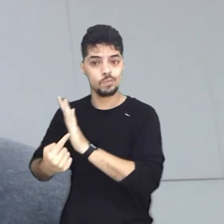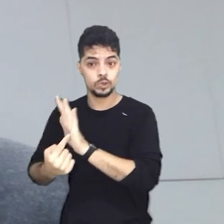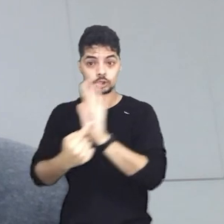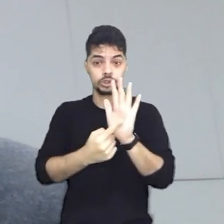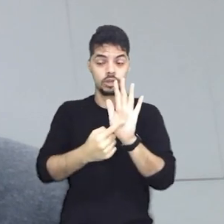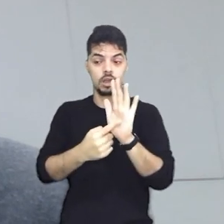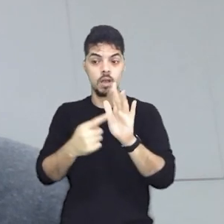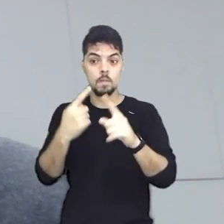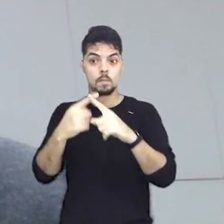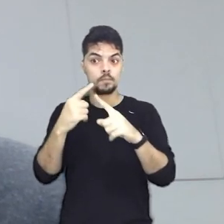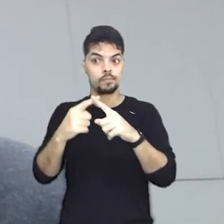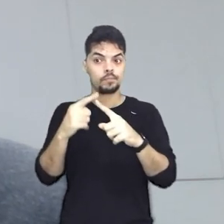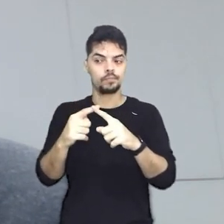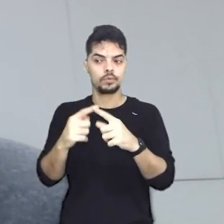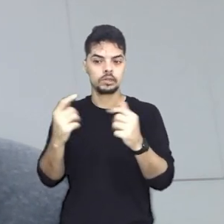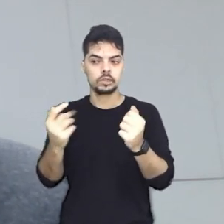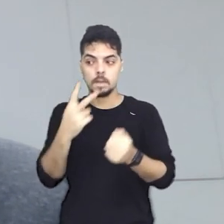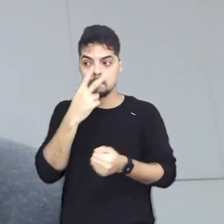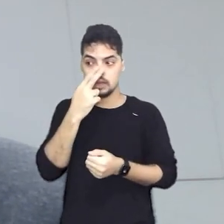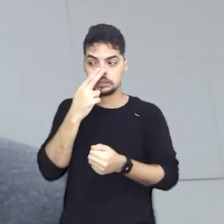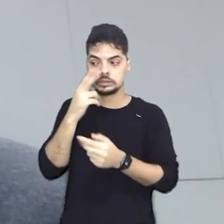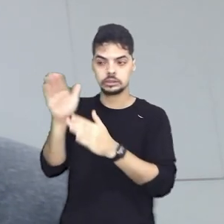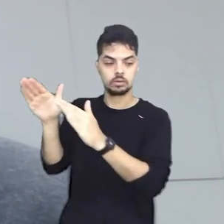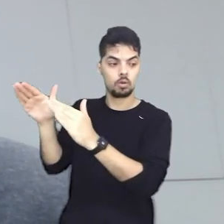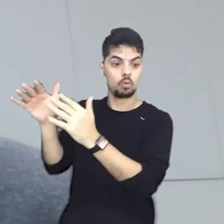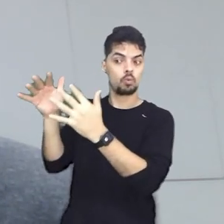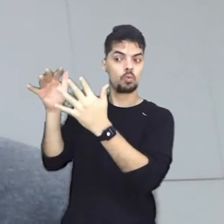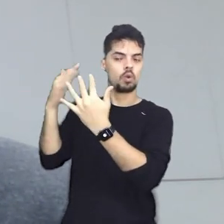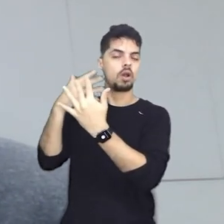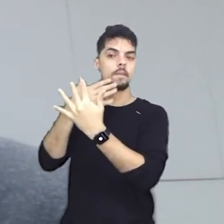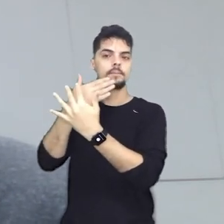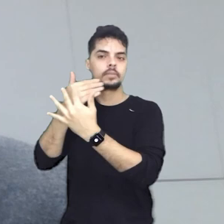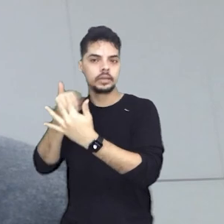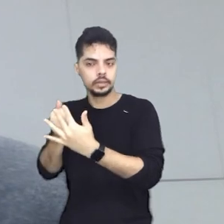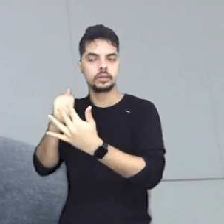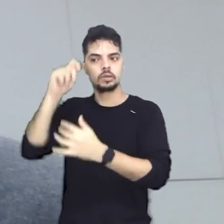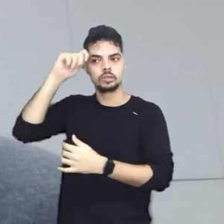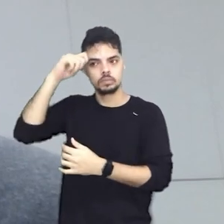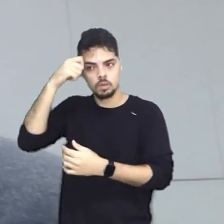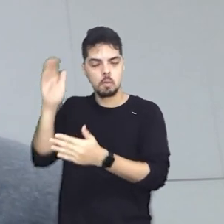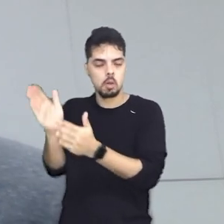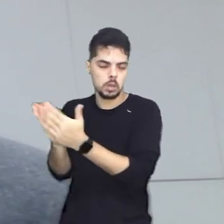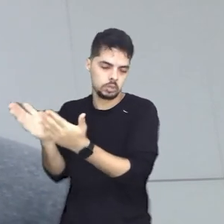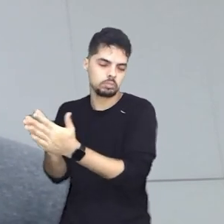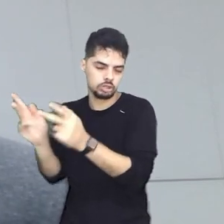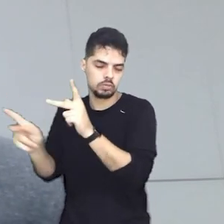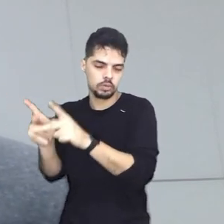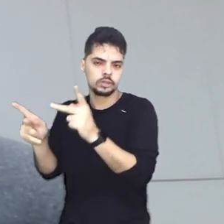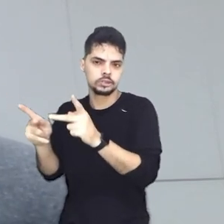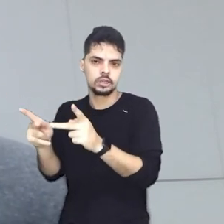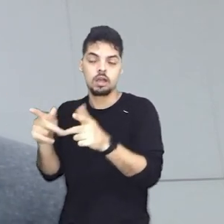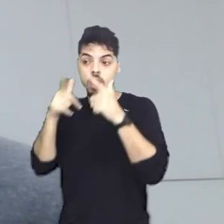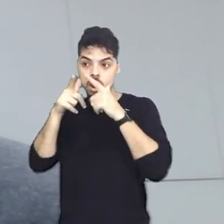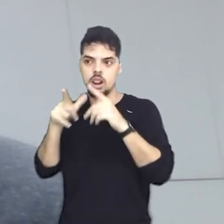os intelectuais e se tornasse um aspecto inseparável, a